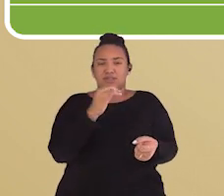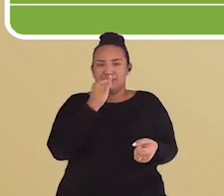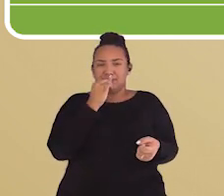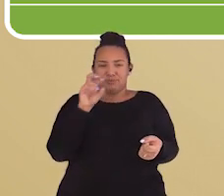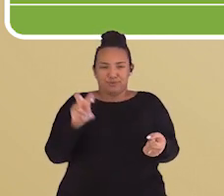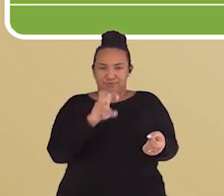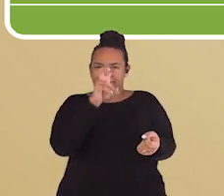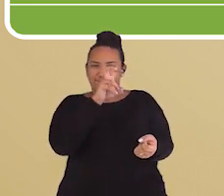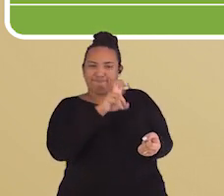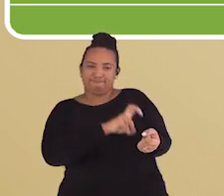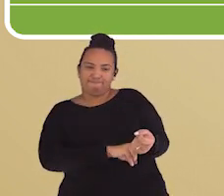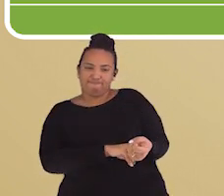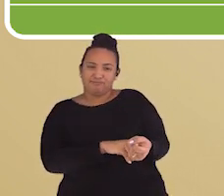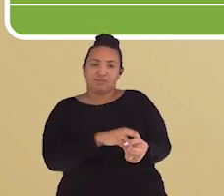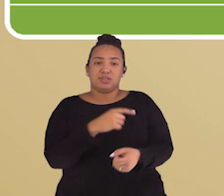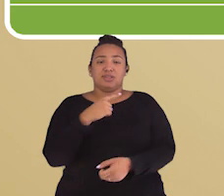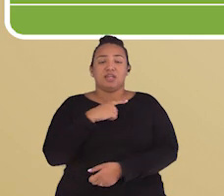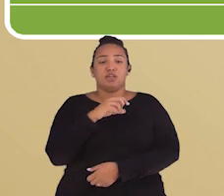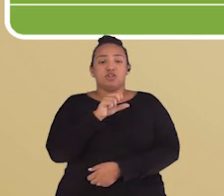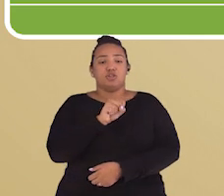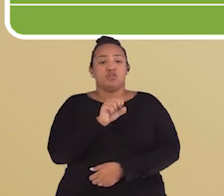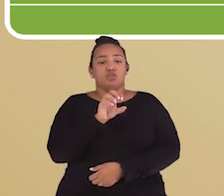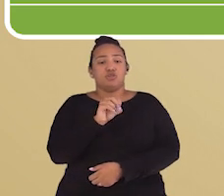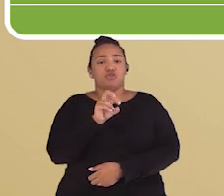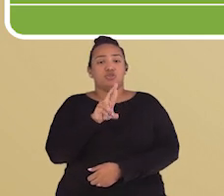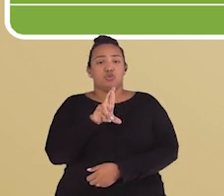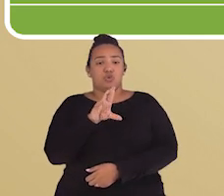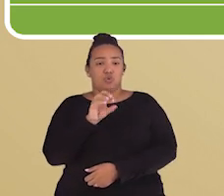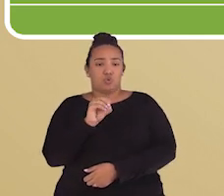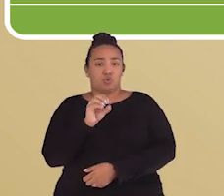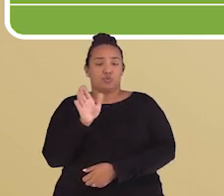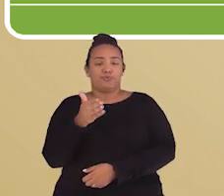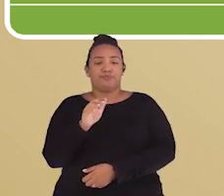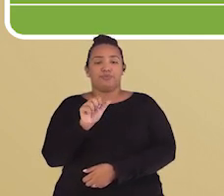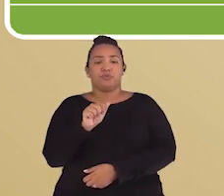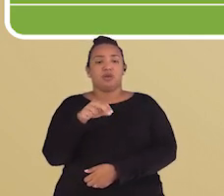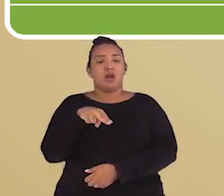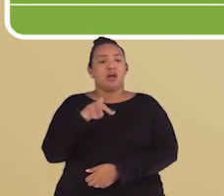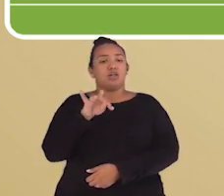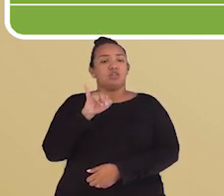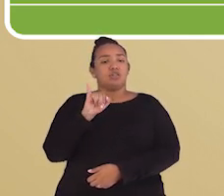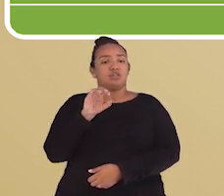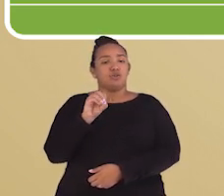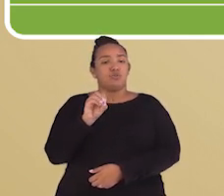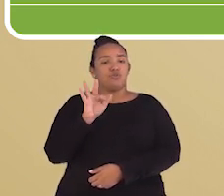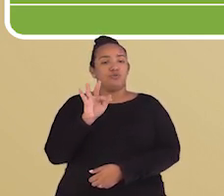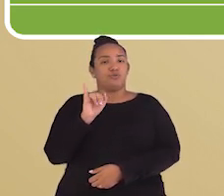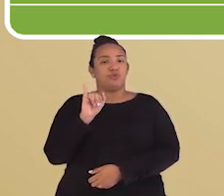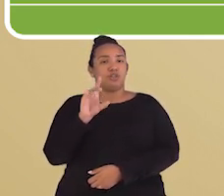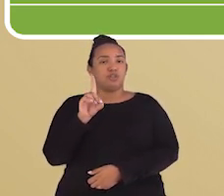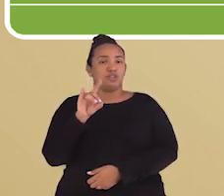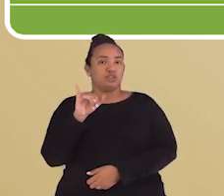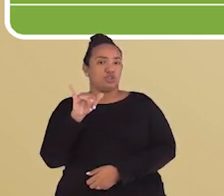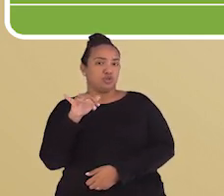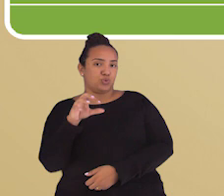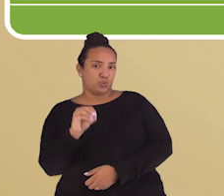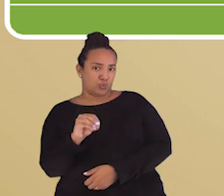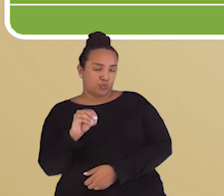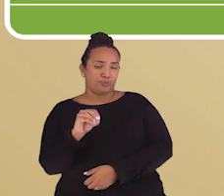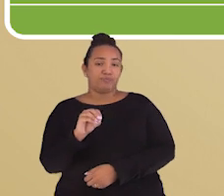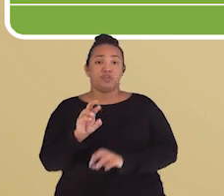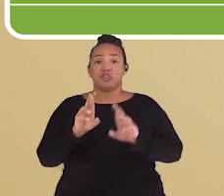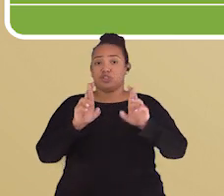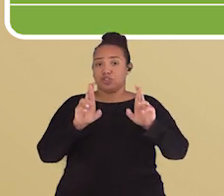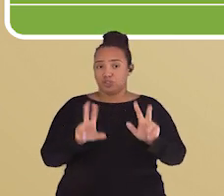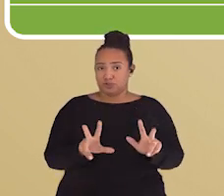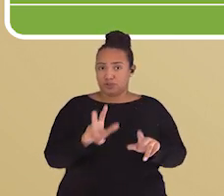Em picadas de cobras, por exemplo, a aplicação do soro antiofítico, que é o soro contra o veneno de cobras. Diferente da vacina,